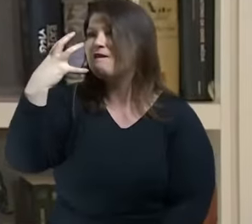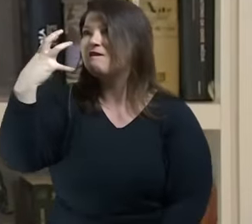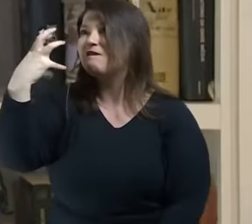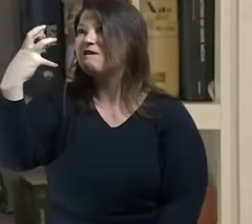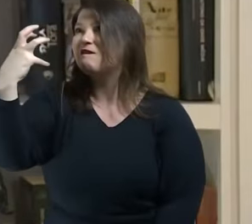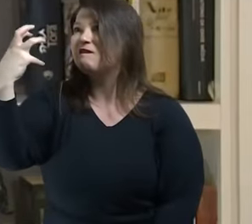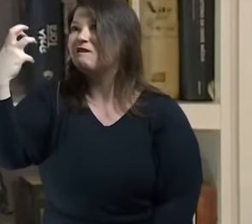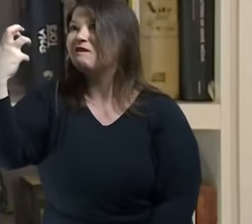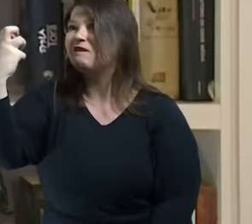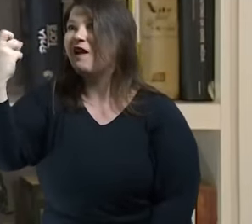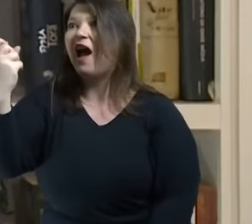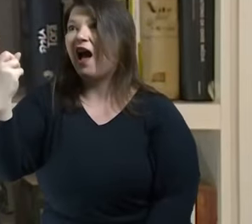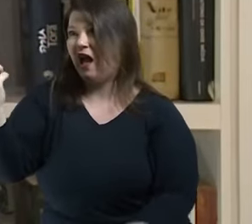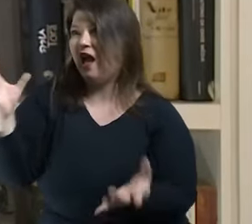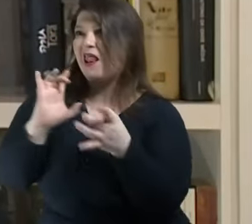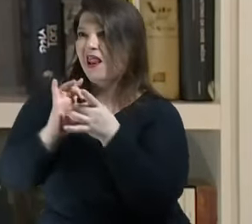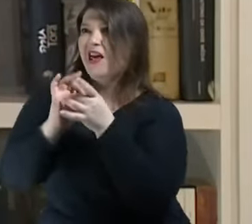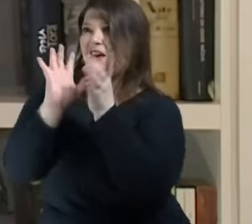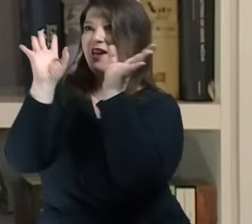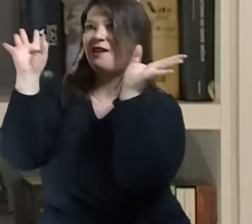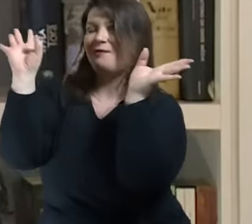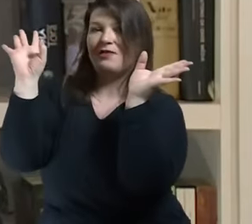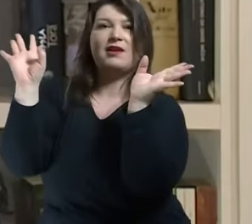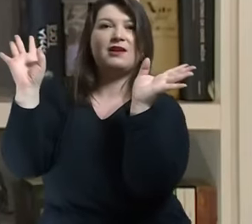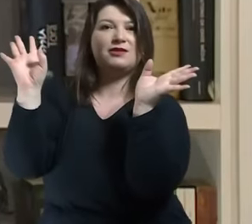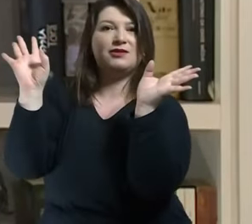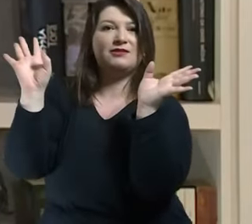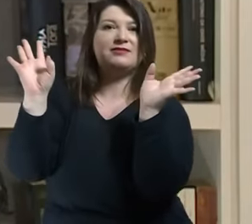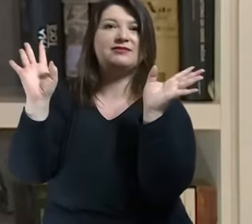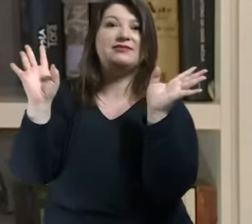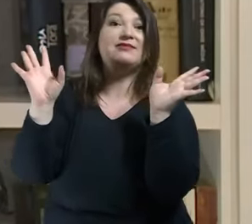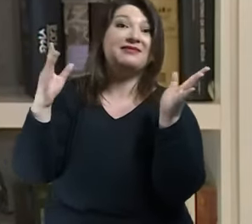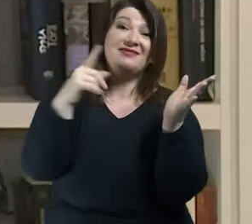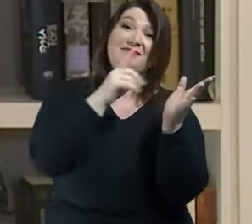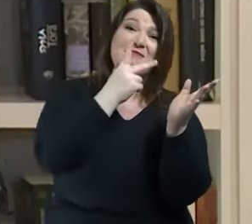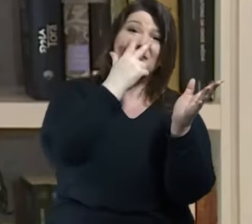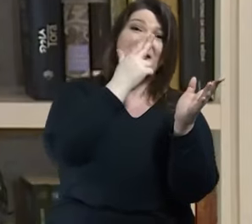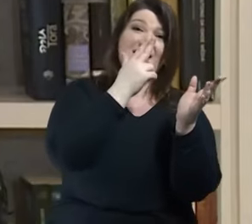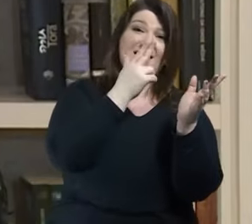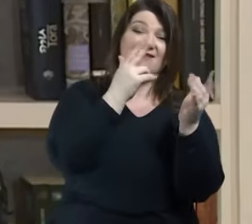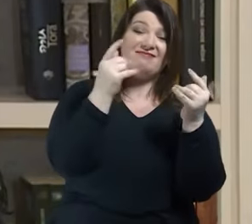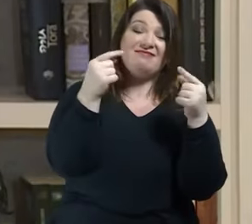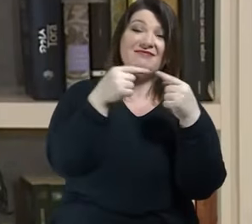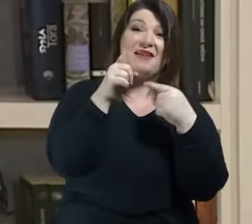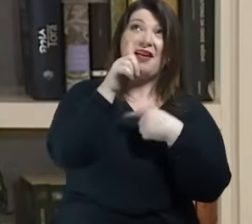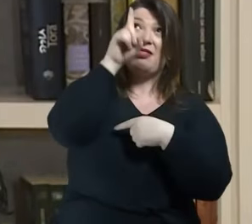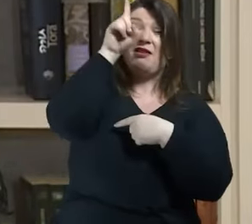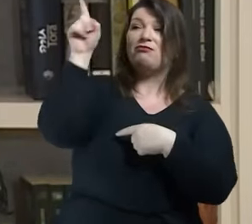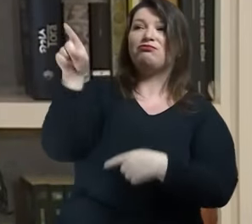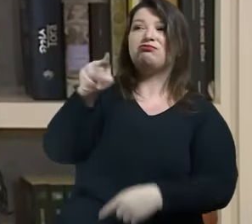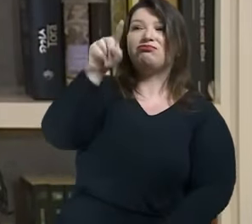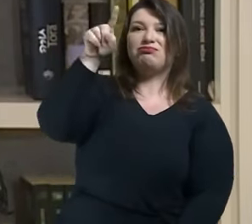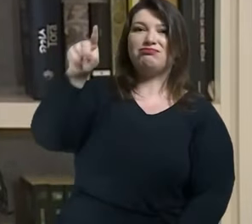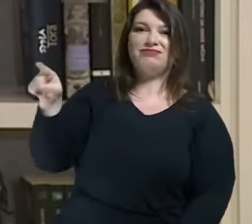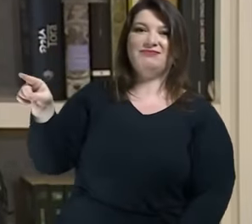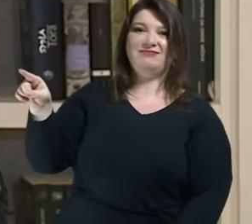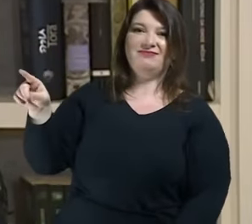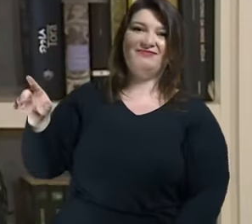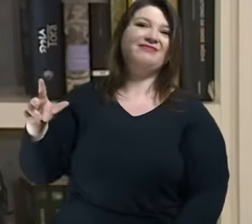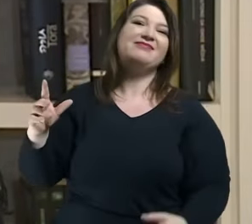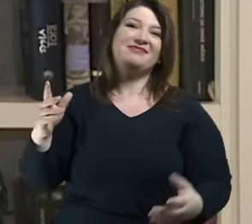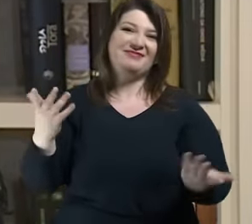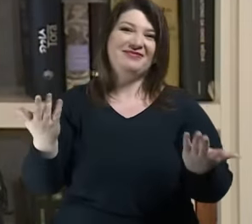liberdade em geral os cancelamentos eles não ocorrem porque você emitiu uma